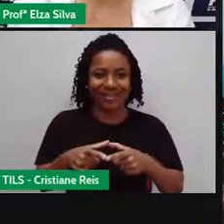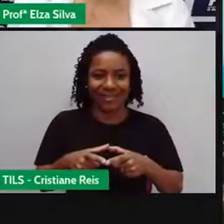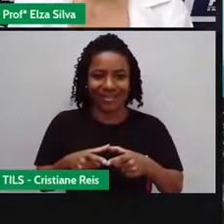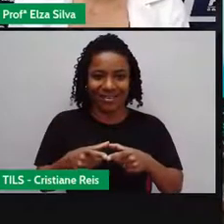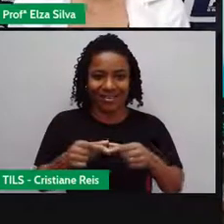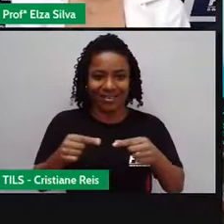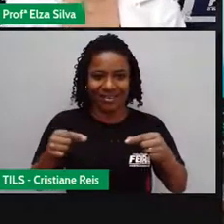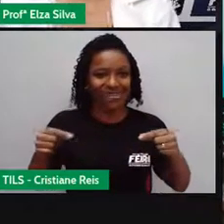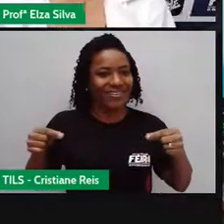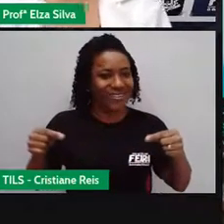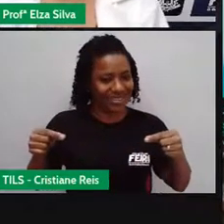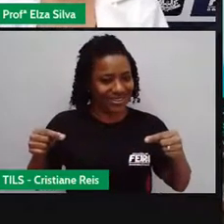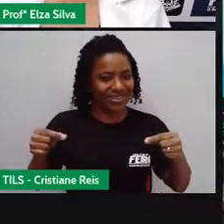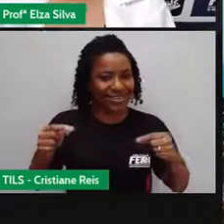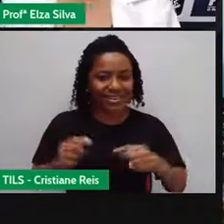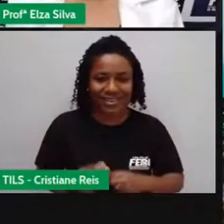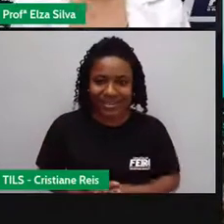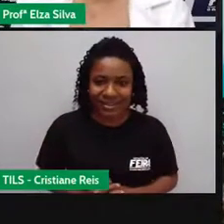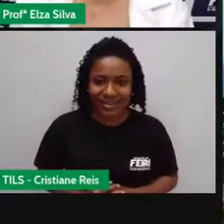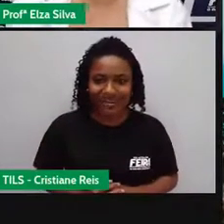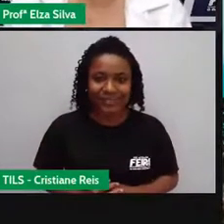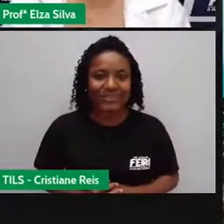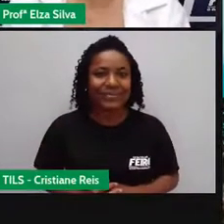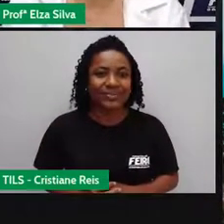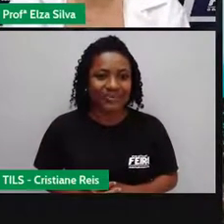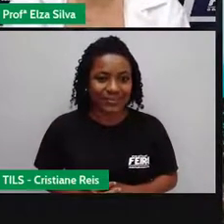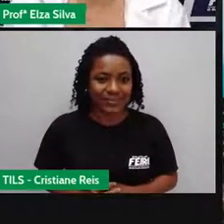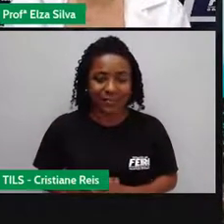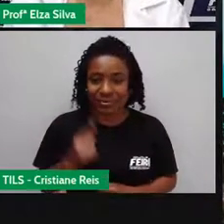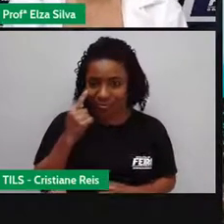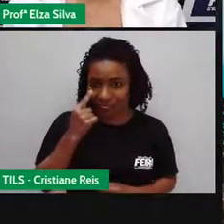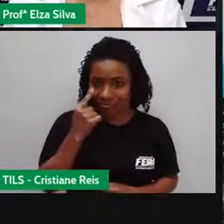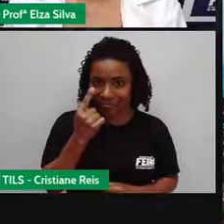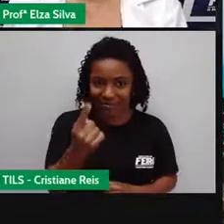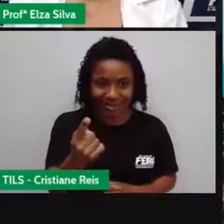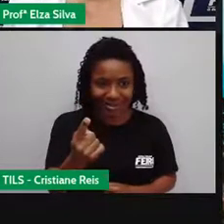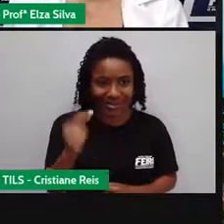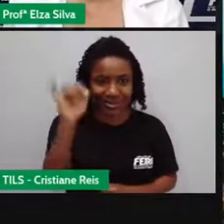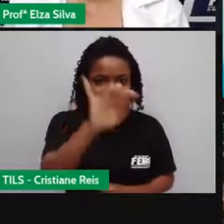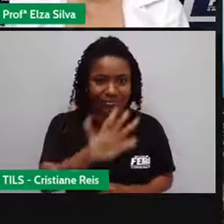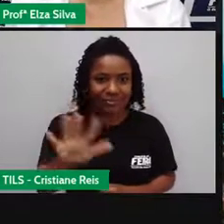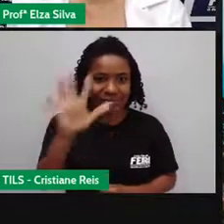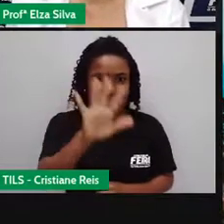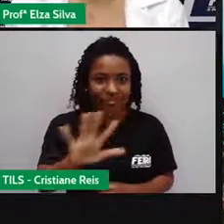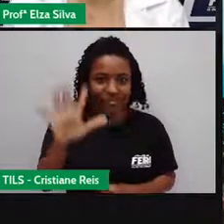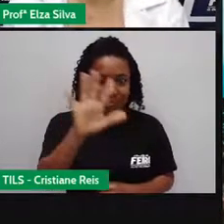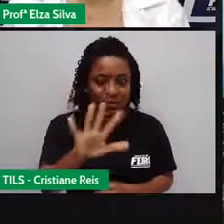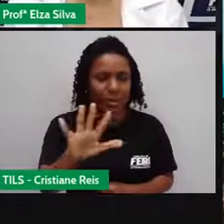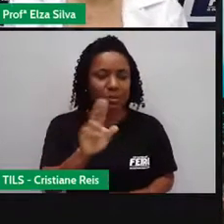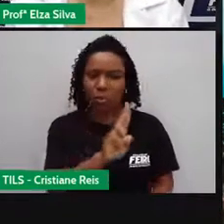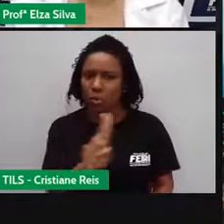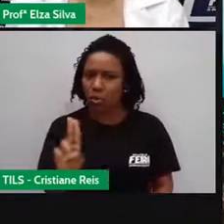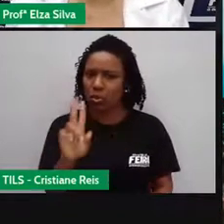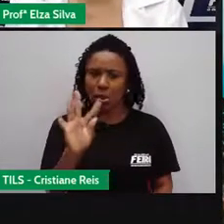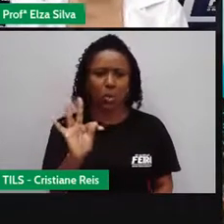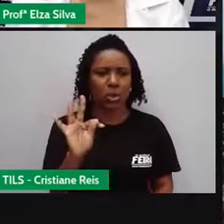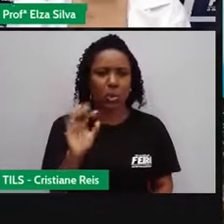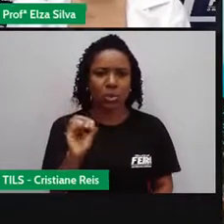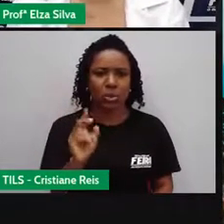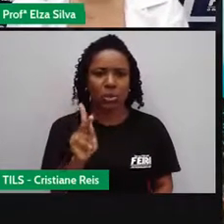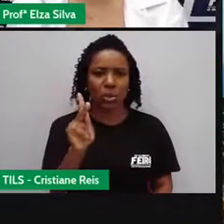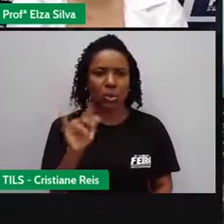Agora é importante a gente lembrar, como vocês estão vendo espelhado na imagem, Tóquio 2020. Tóquio